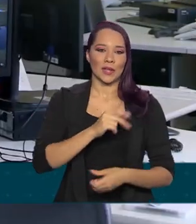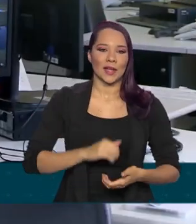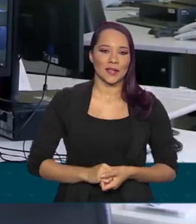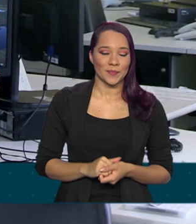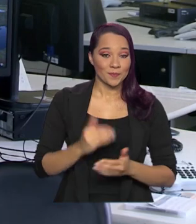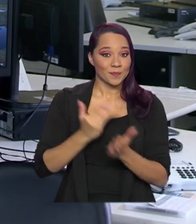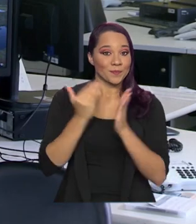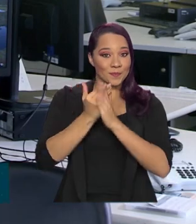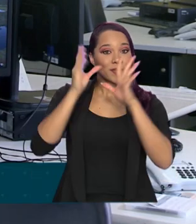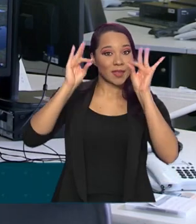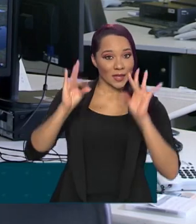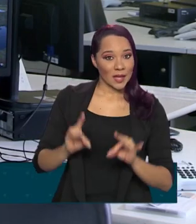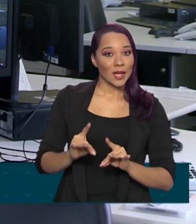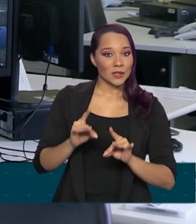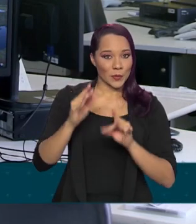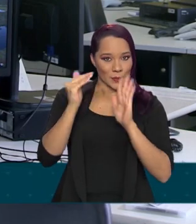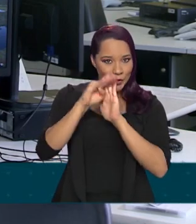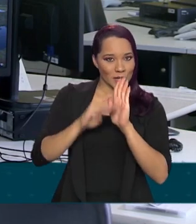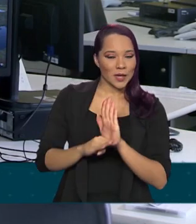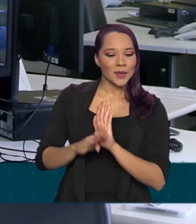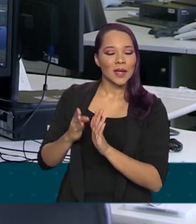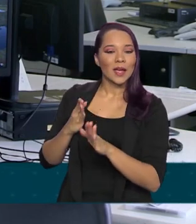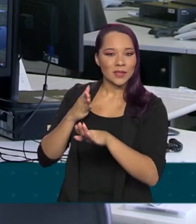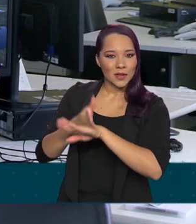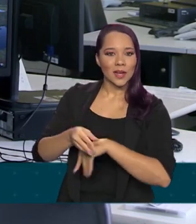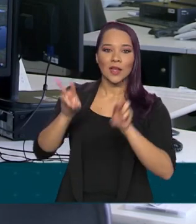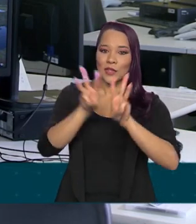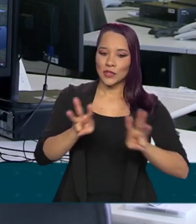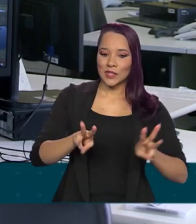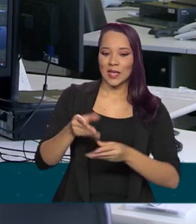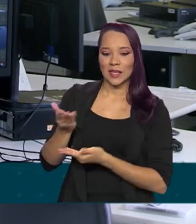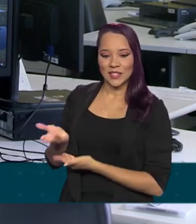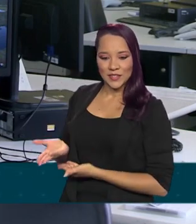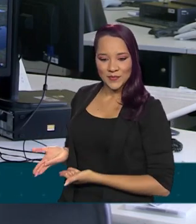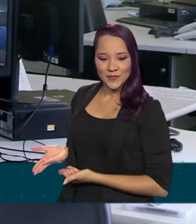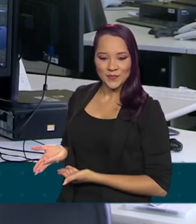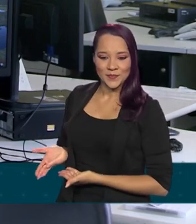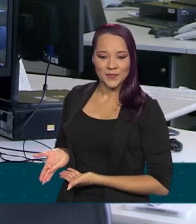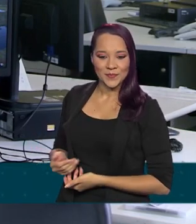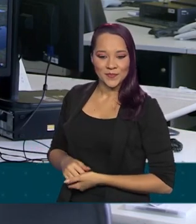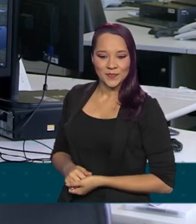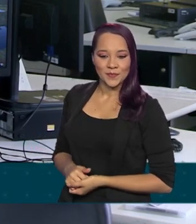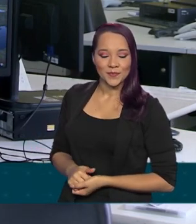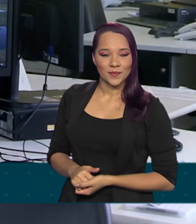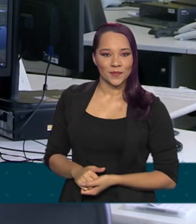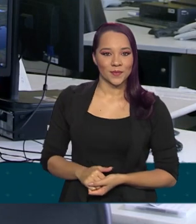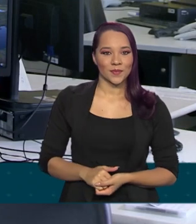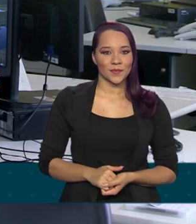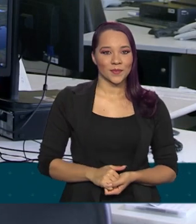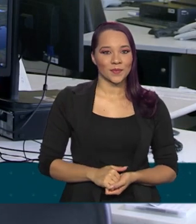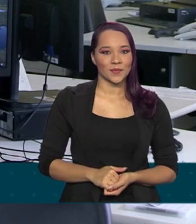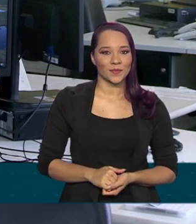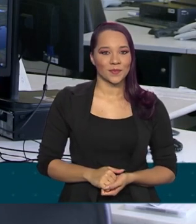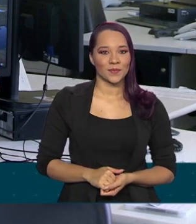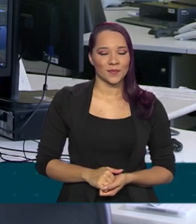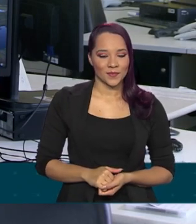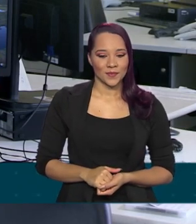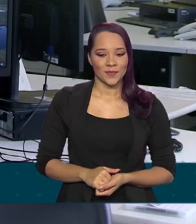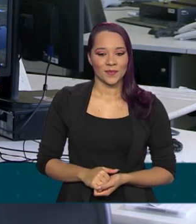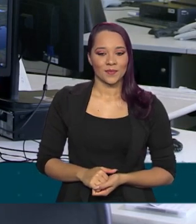Para mais detalhes sobre o ProUni, basta entrar no site ProUniPortal.mec.gov